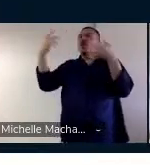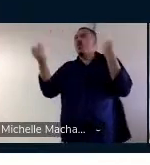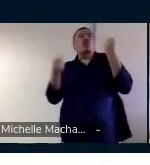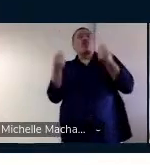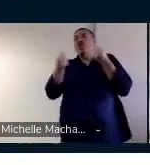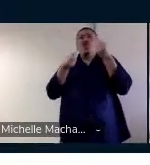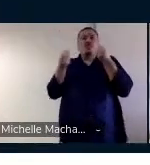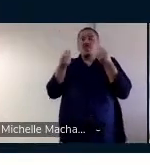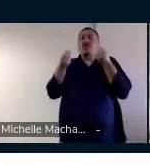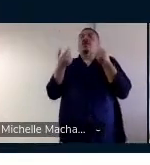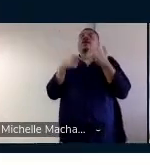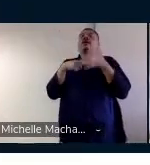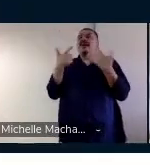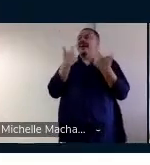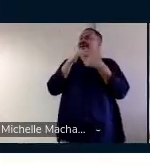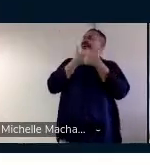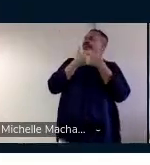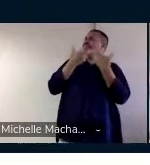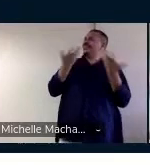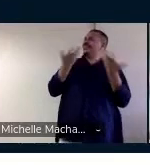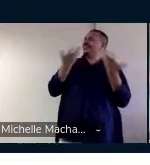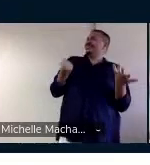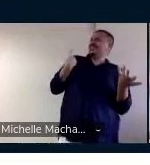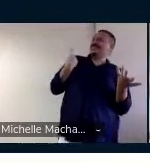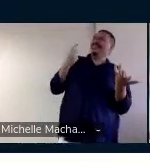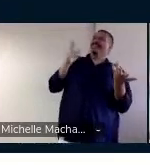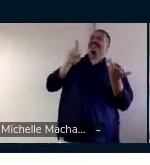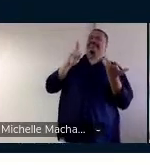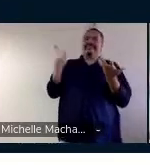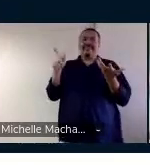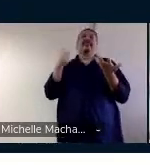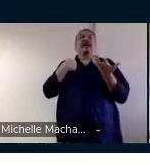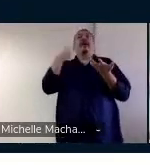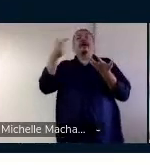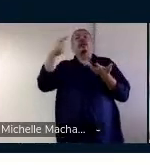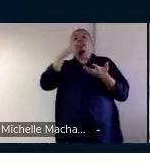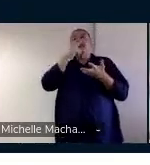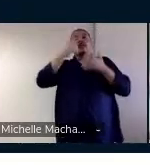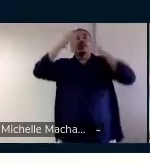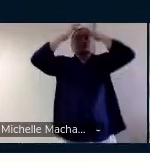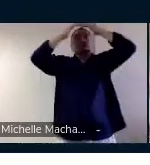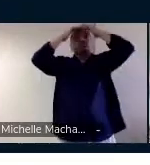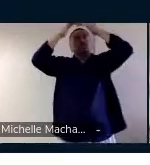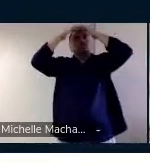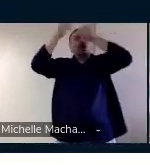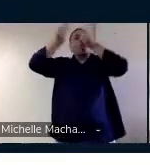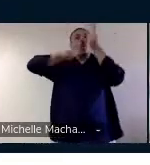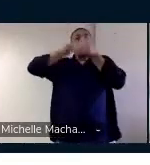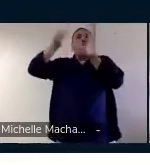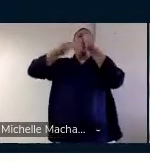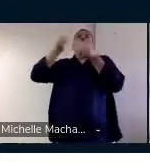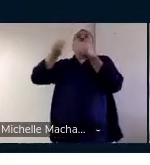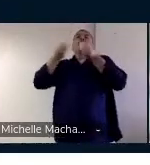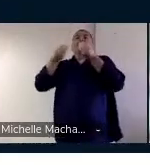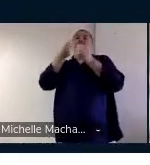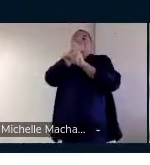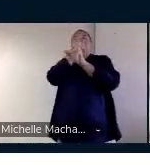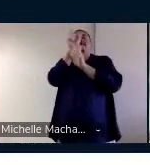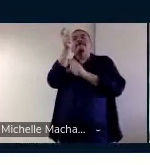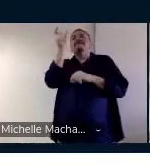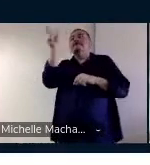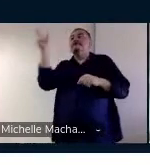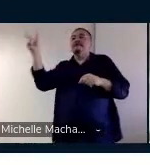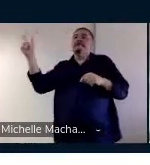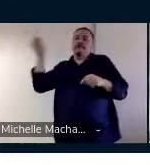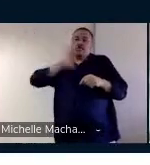é inteligente? Ela riu e percebeu, assim. Então, ela estava desenvolvendo a consciência dela sobre a palavra. E os outros